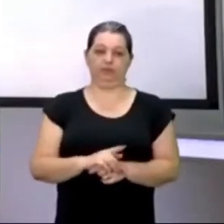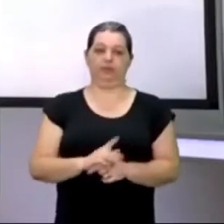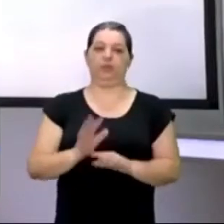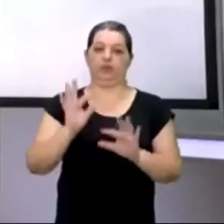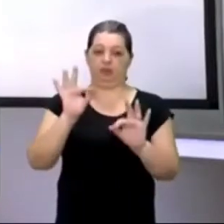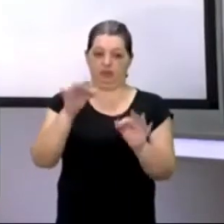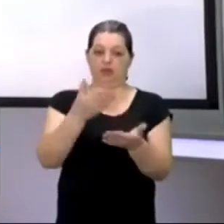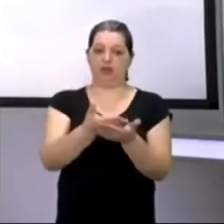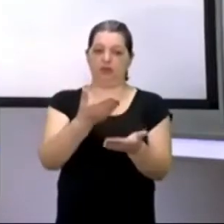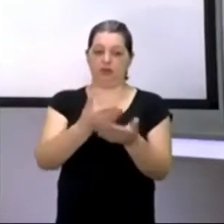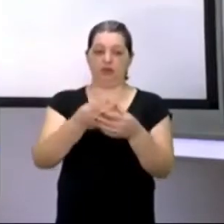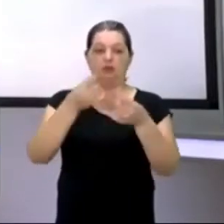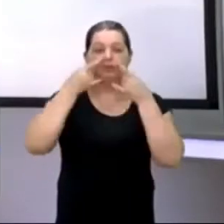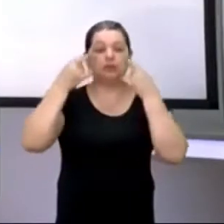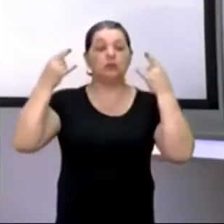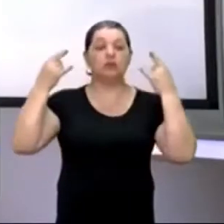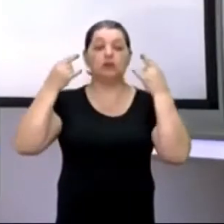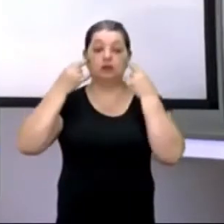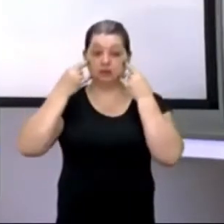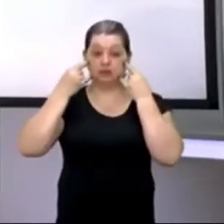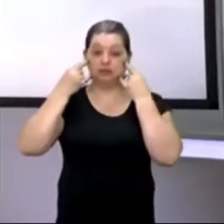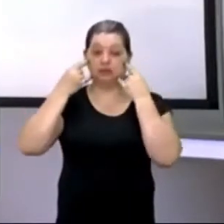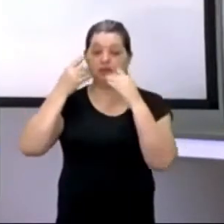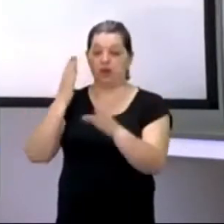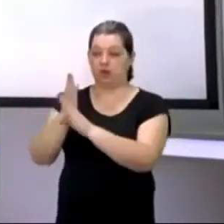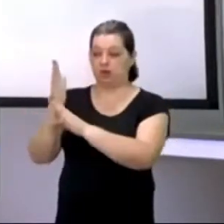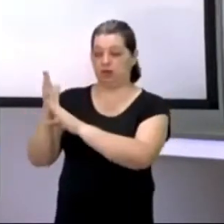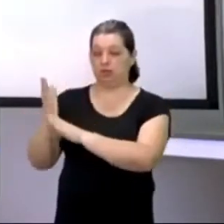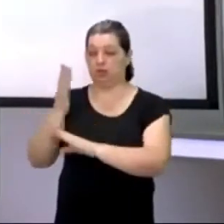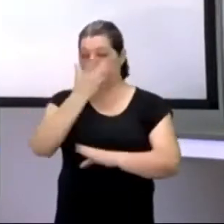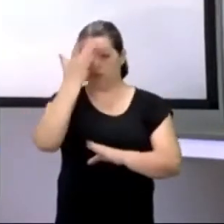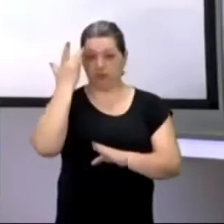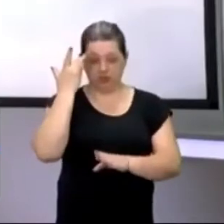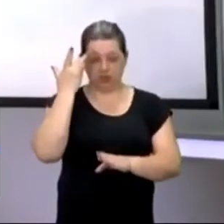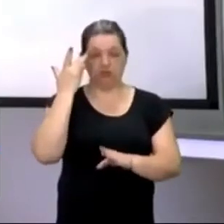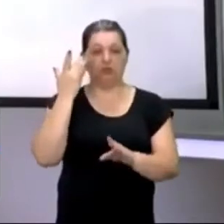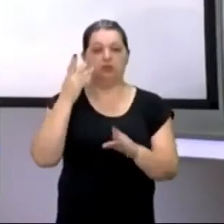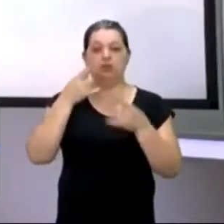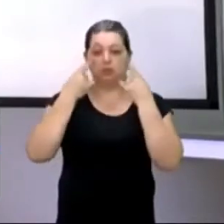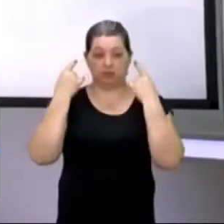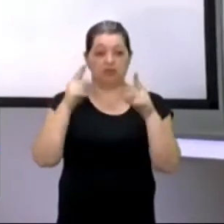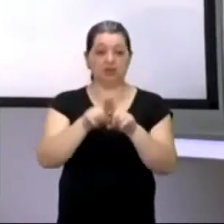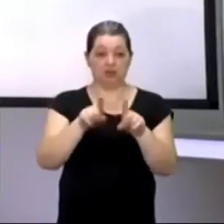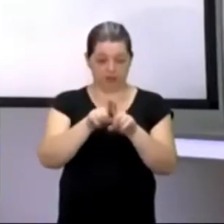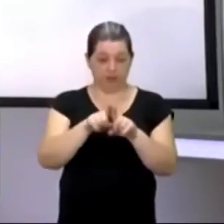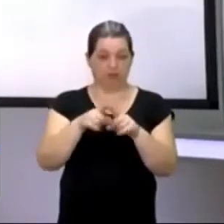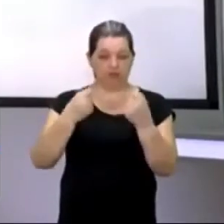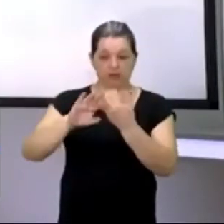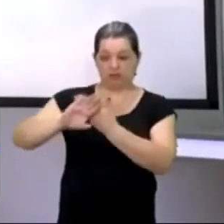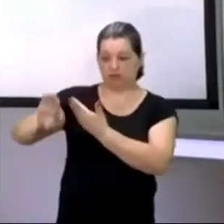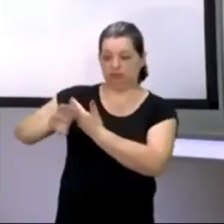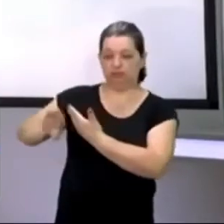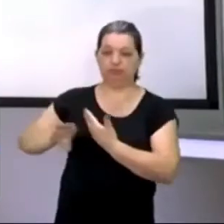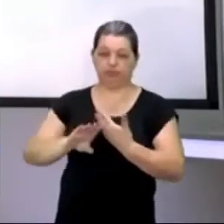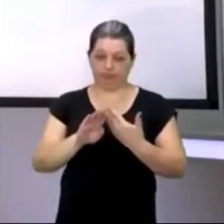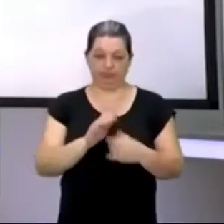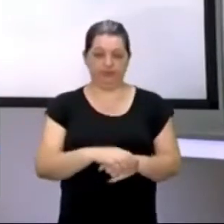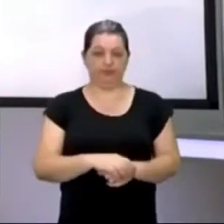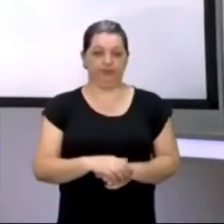eu vou terminar essa aula, vou colocar uma máscara, para sair daqui, vou contar com as pessoas de máscara, para afastamento social, ou seja, estamos vivendo um momento diferente.